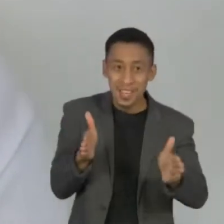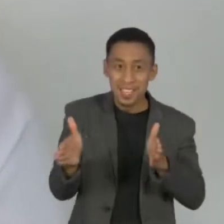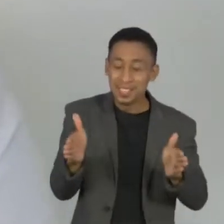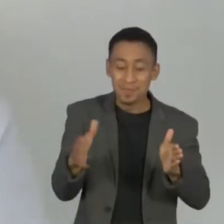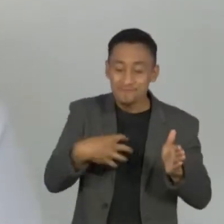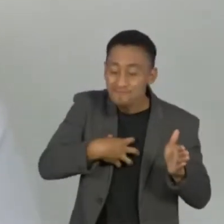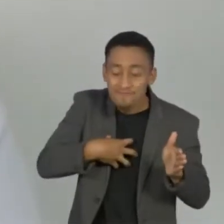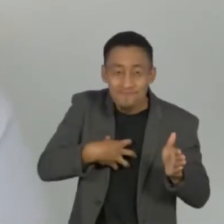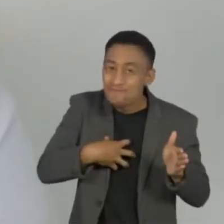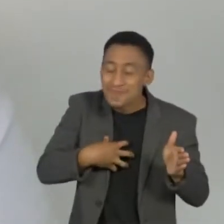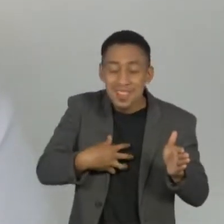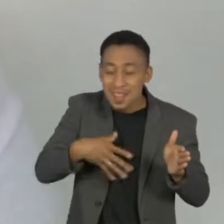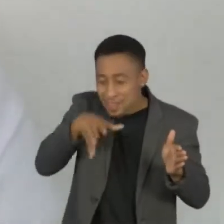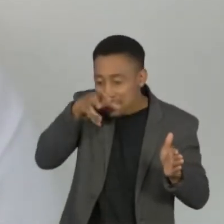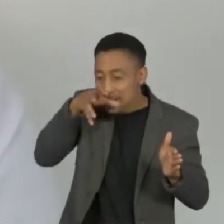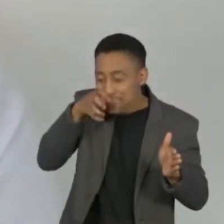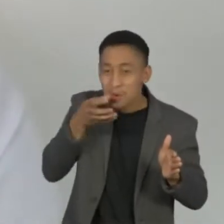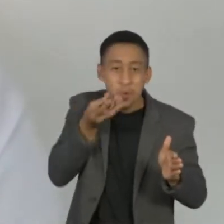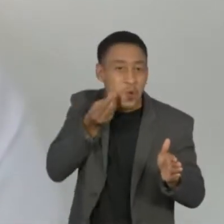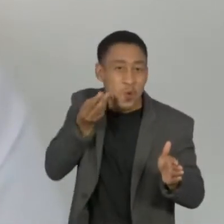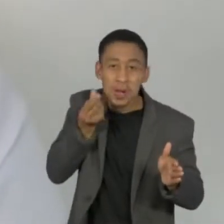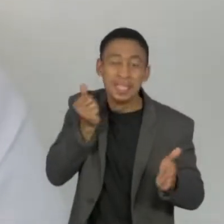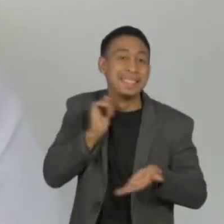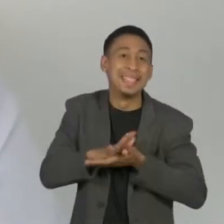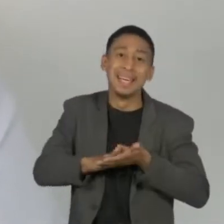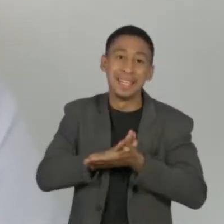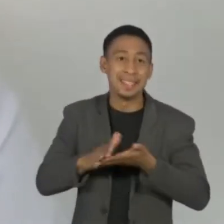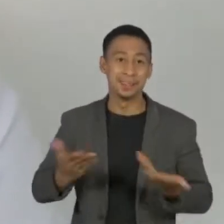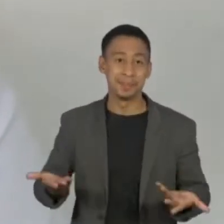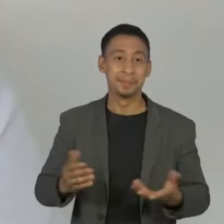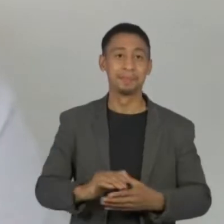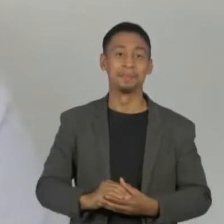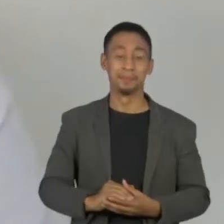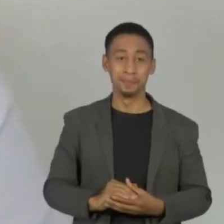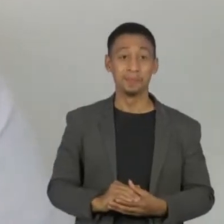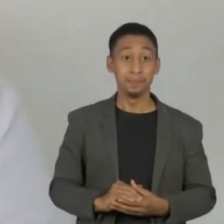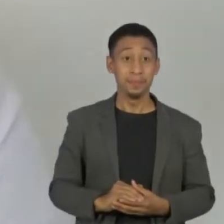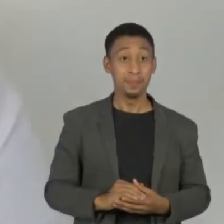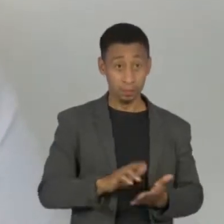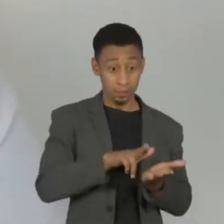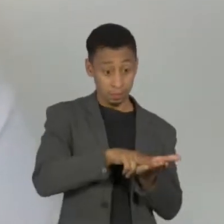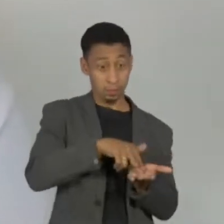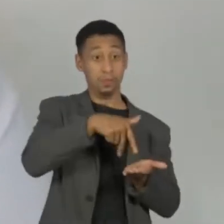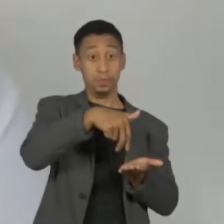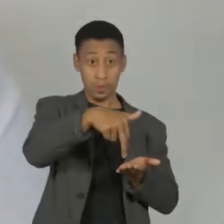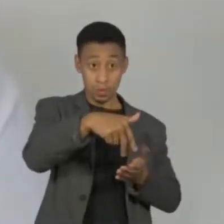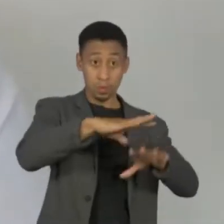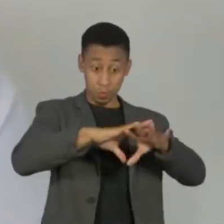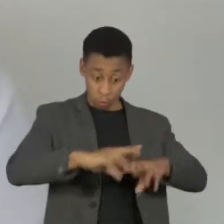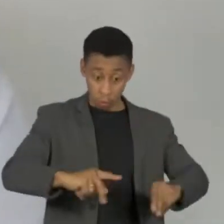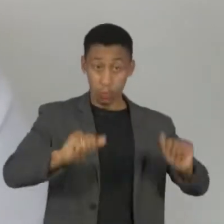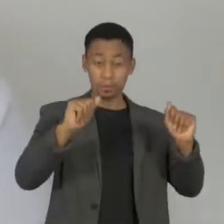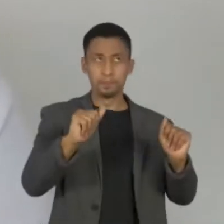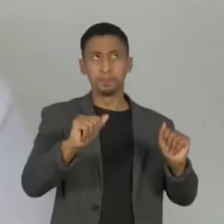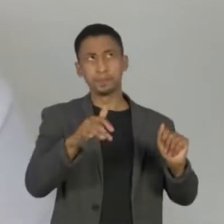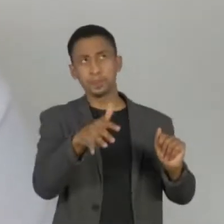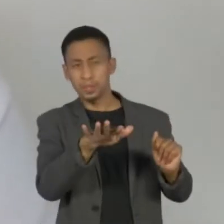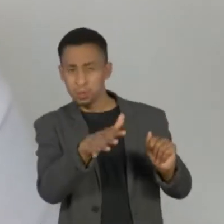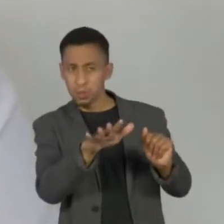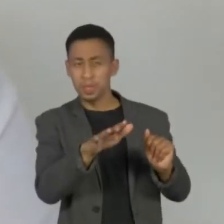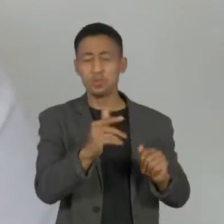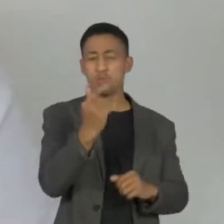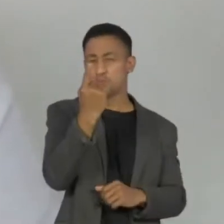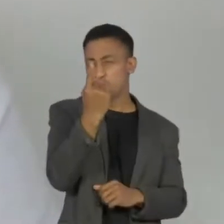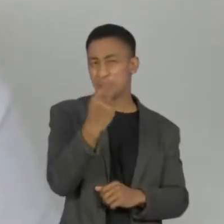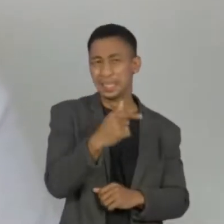sentia nem o cheiro e nem o gosto da comida. E após a alta, fiquei mais ou menos uma